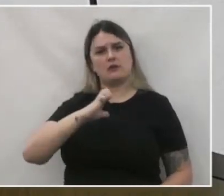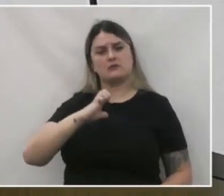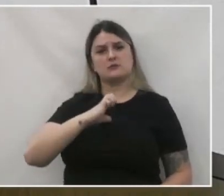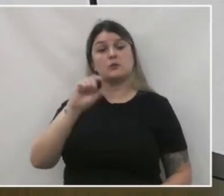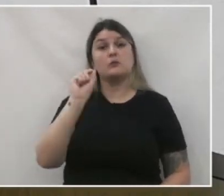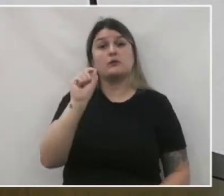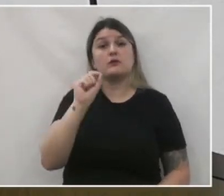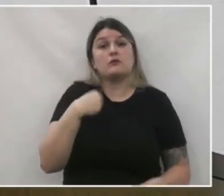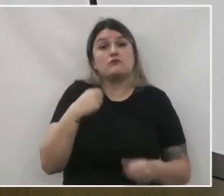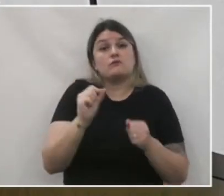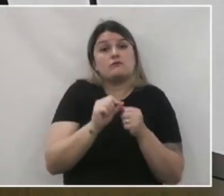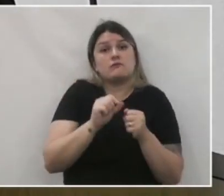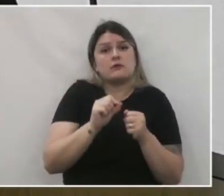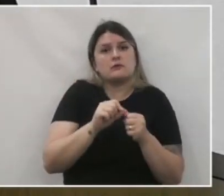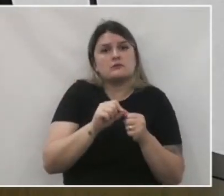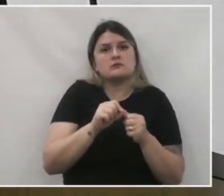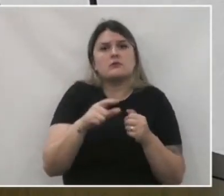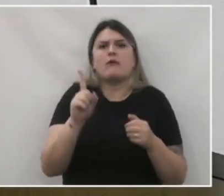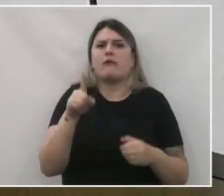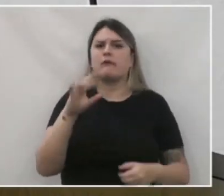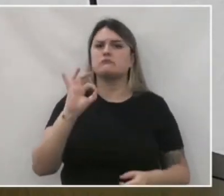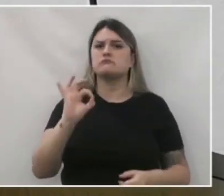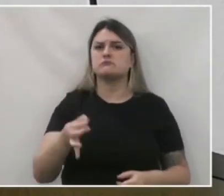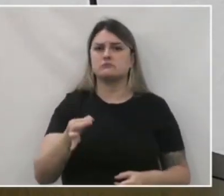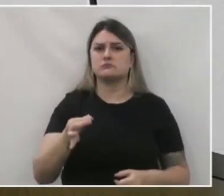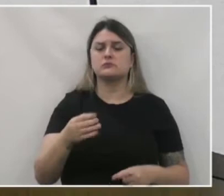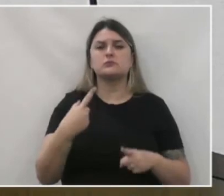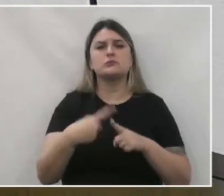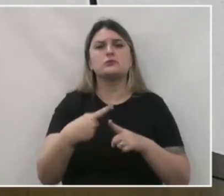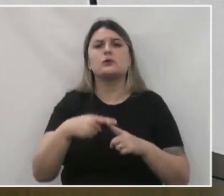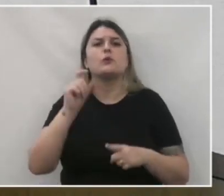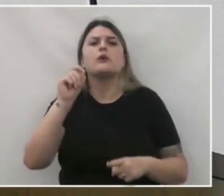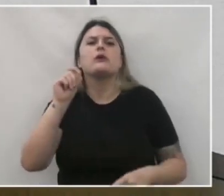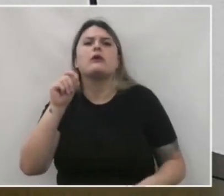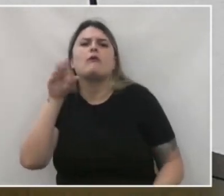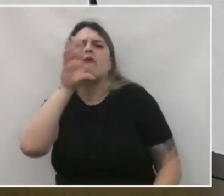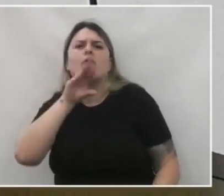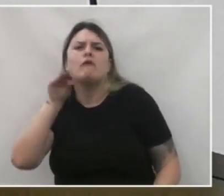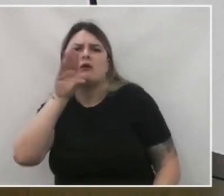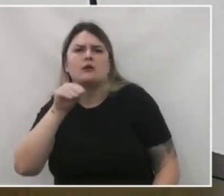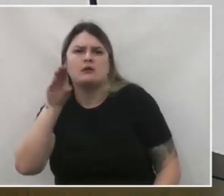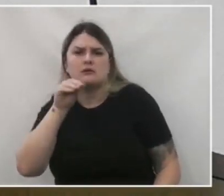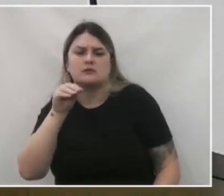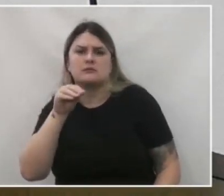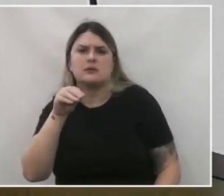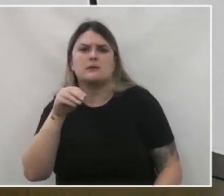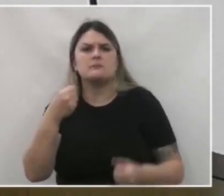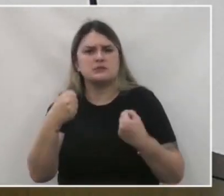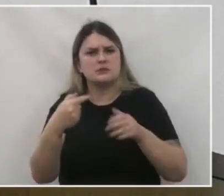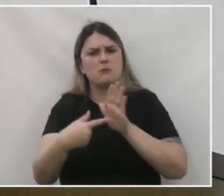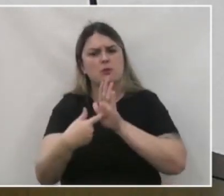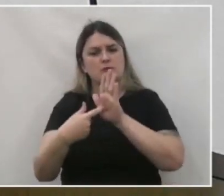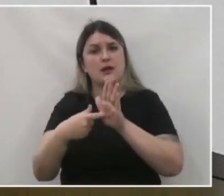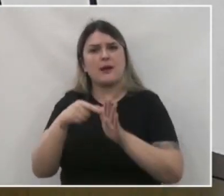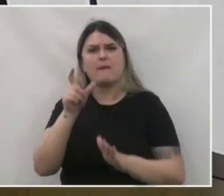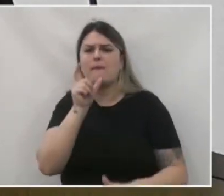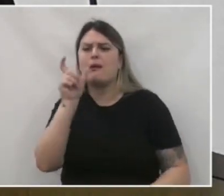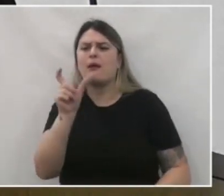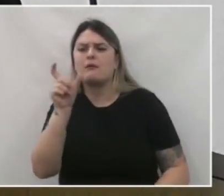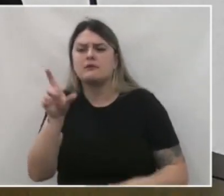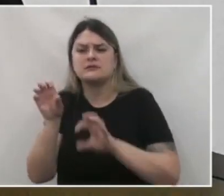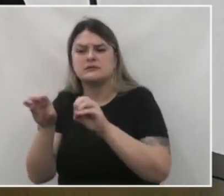você faz e faz são muito mais eficazes na educação do que aquilo que você fala. Palavras ensinam,